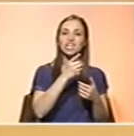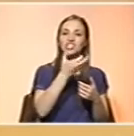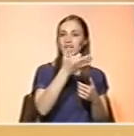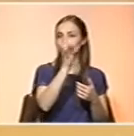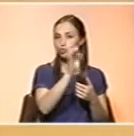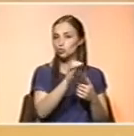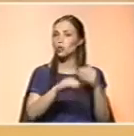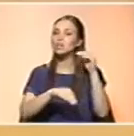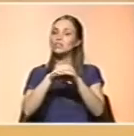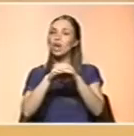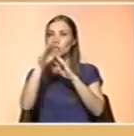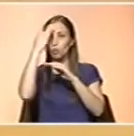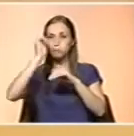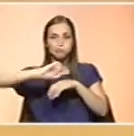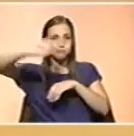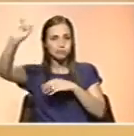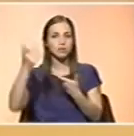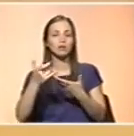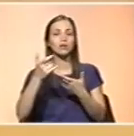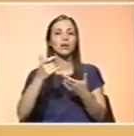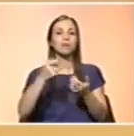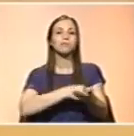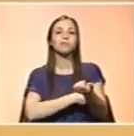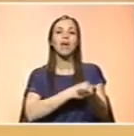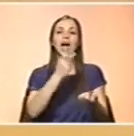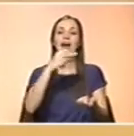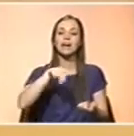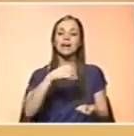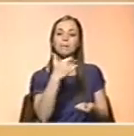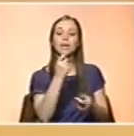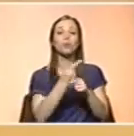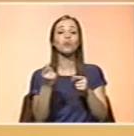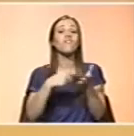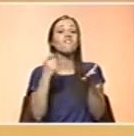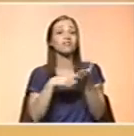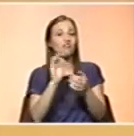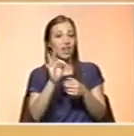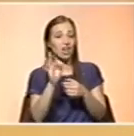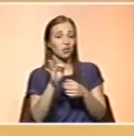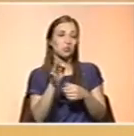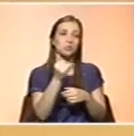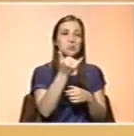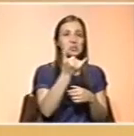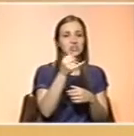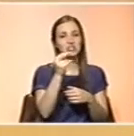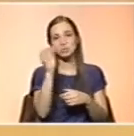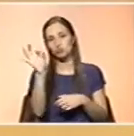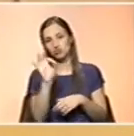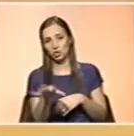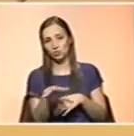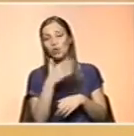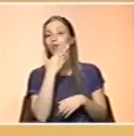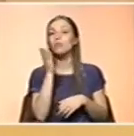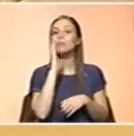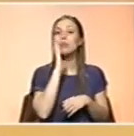mais elevados, e valores de anemia por carência em ferro da ordem dos 2, 3%, isto é muito variável, consoante